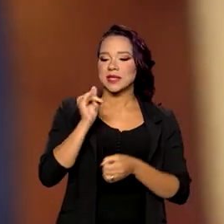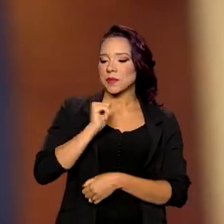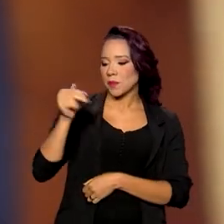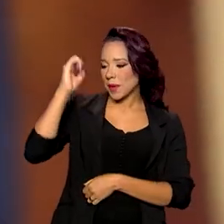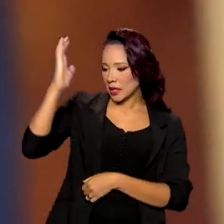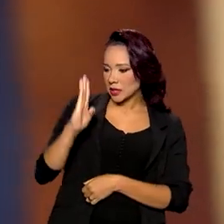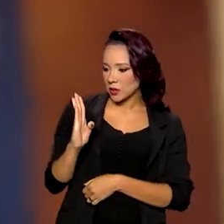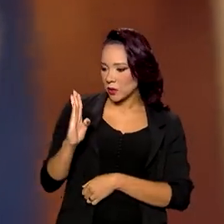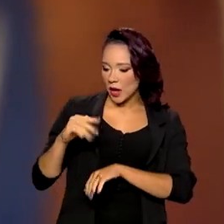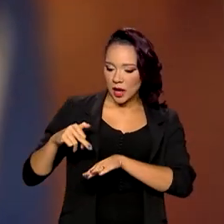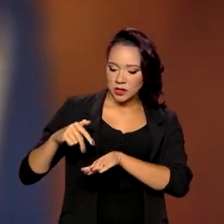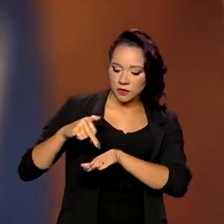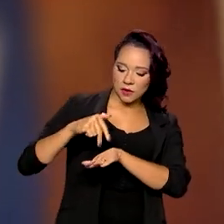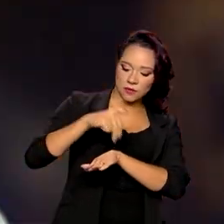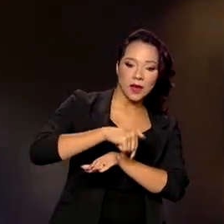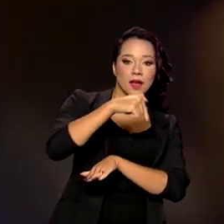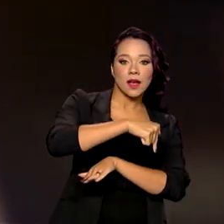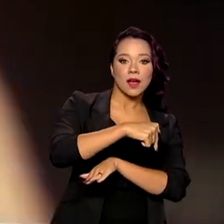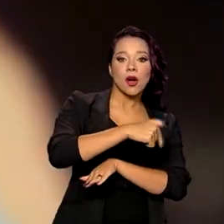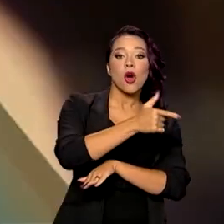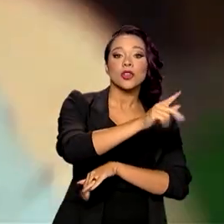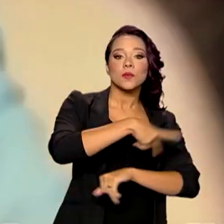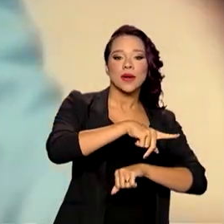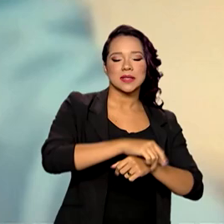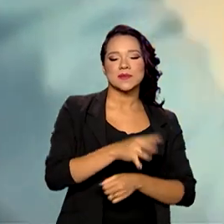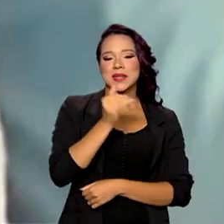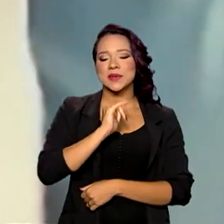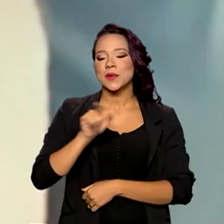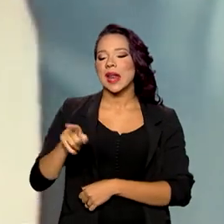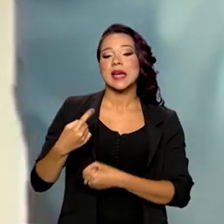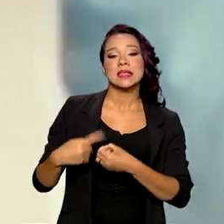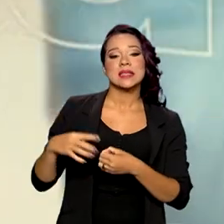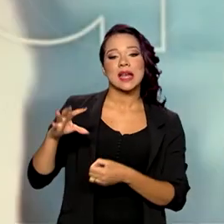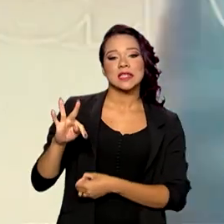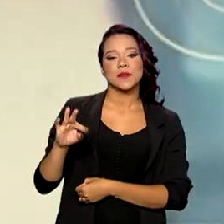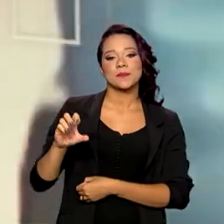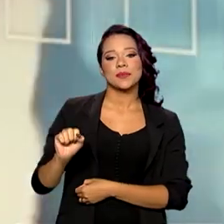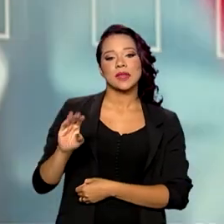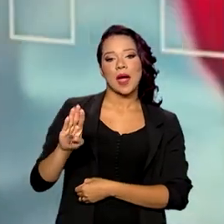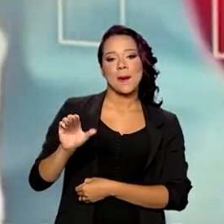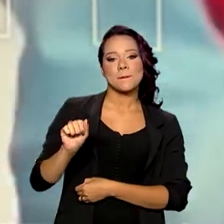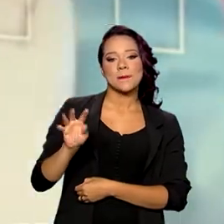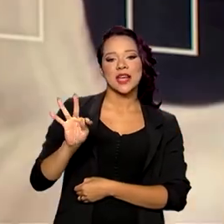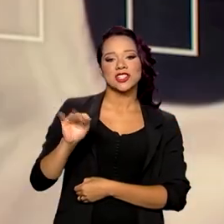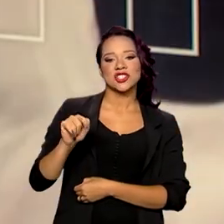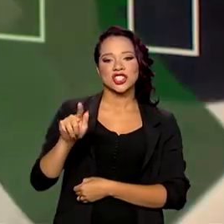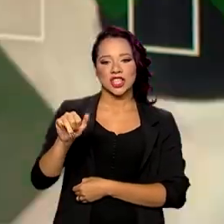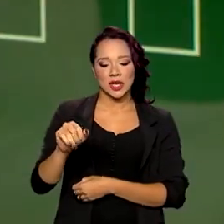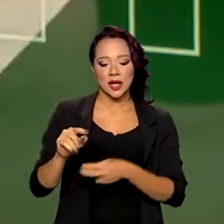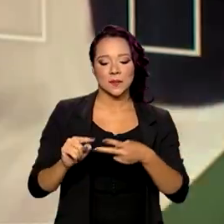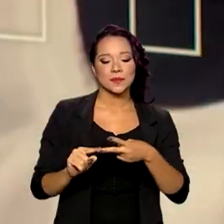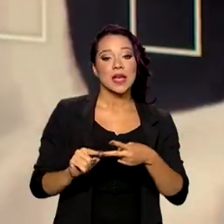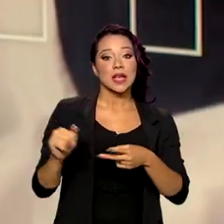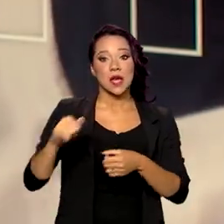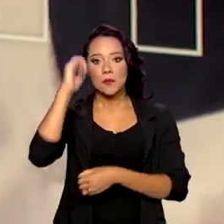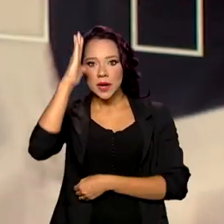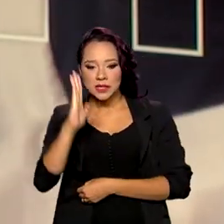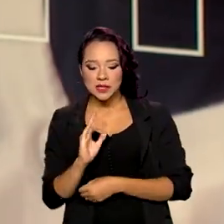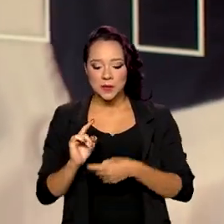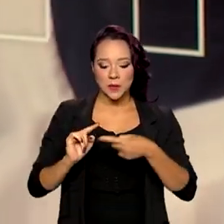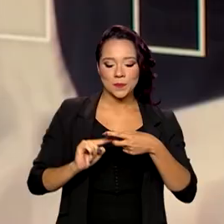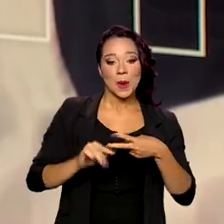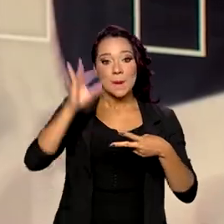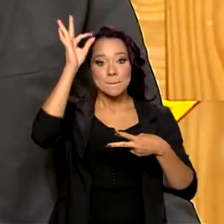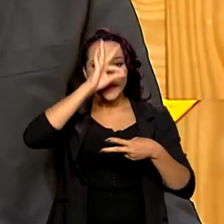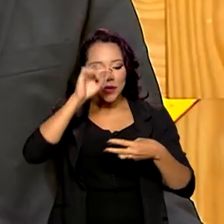país. Eu fui agora para Tabatinga, Letícia e Santa Rosa. Quer dizer, Brasil, Peru e